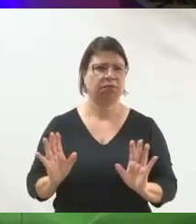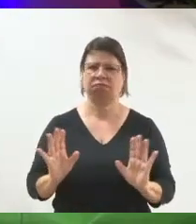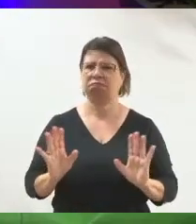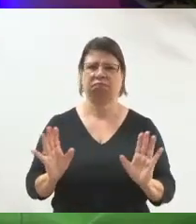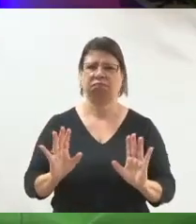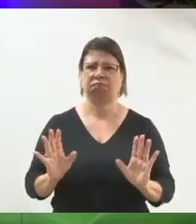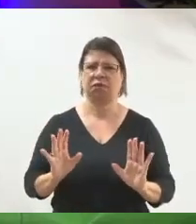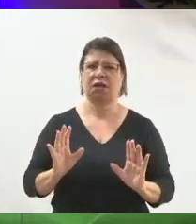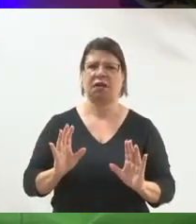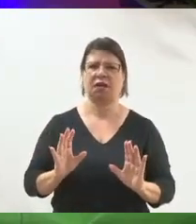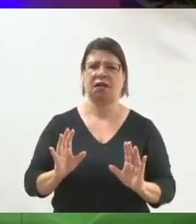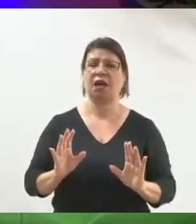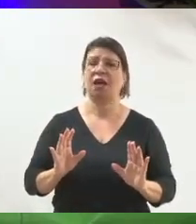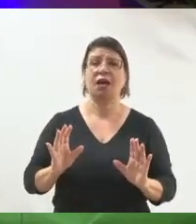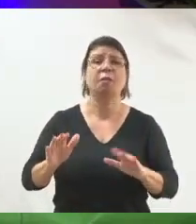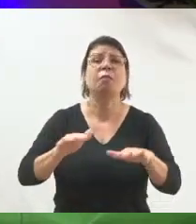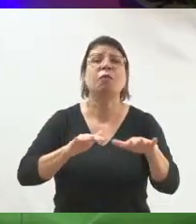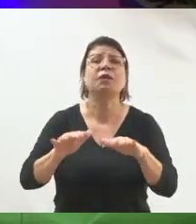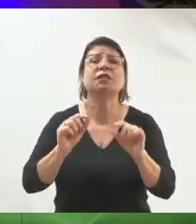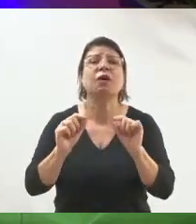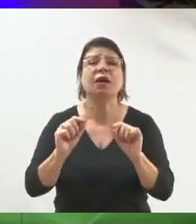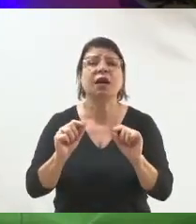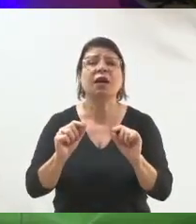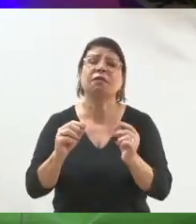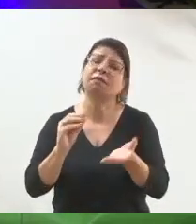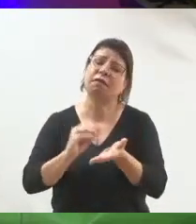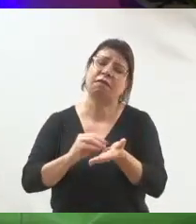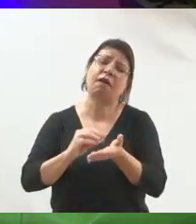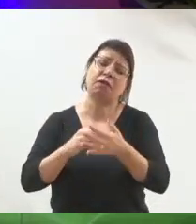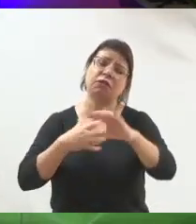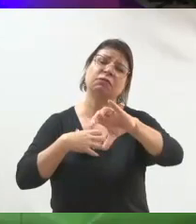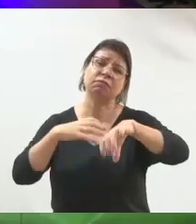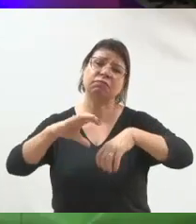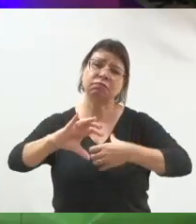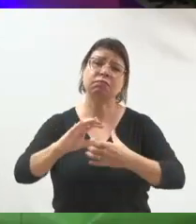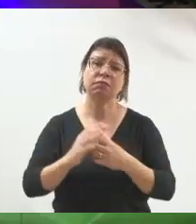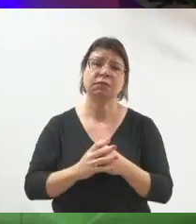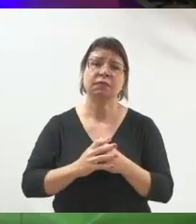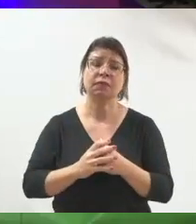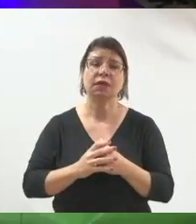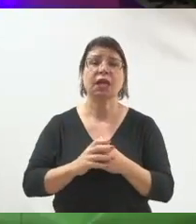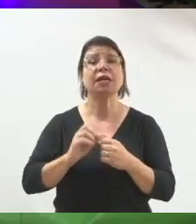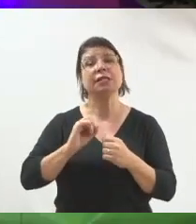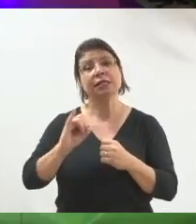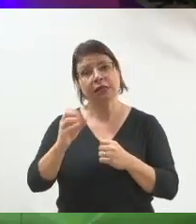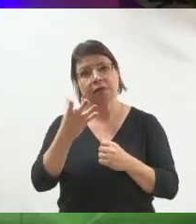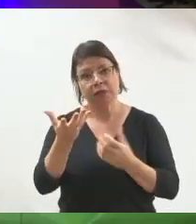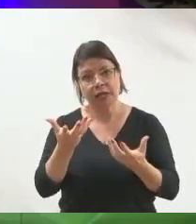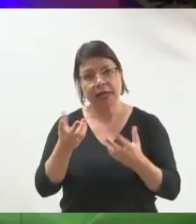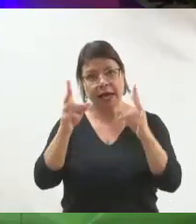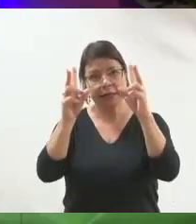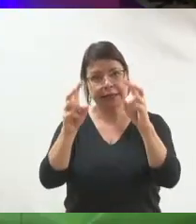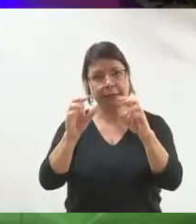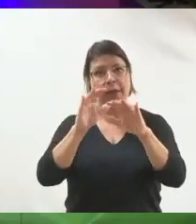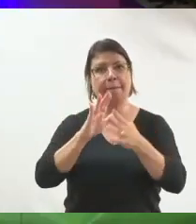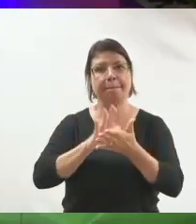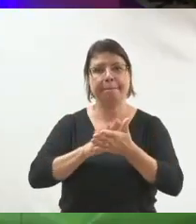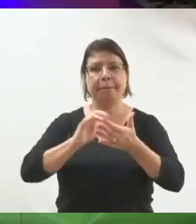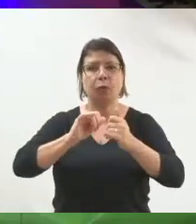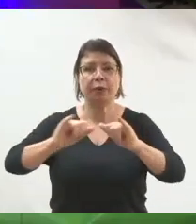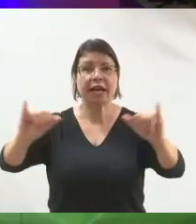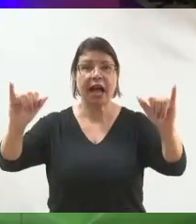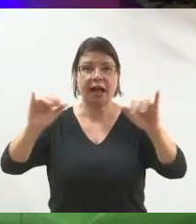eu estou tentando mobilizar sem sensibilizar. Então, na hora que você vai publicar algo, pense, o que eu